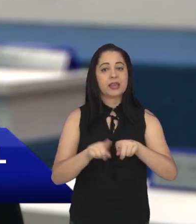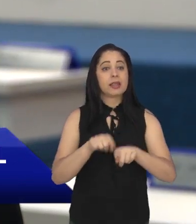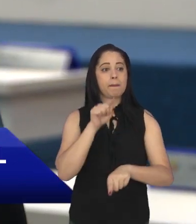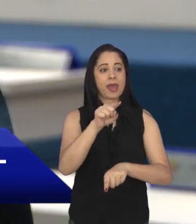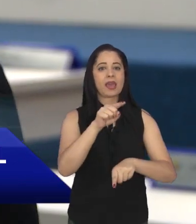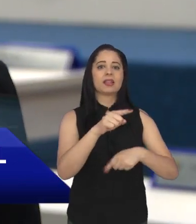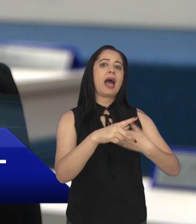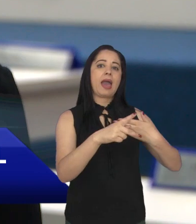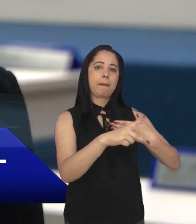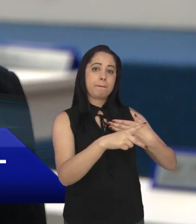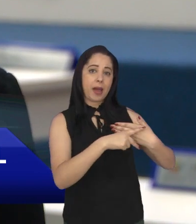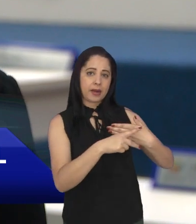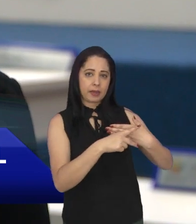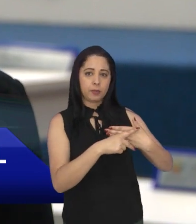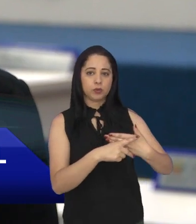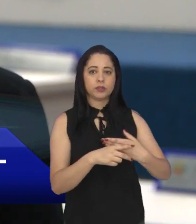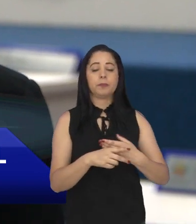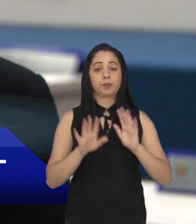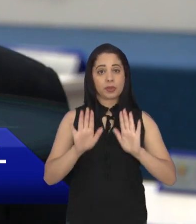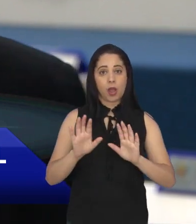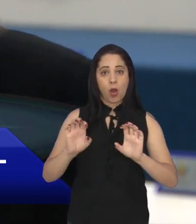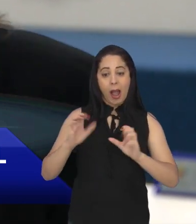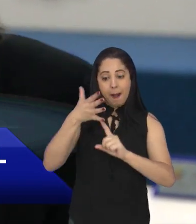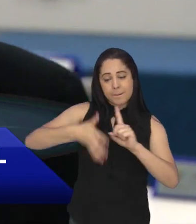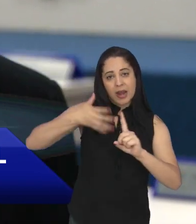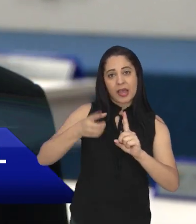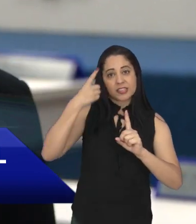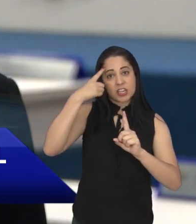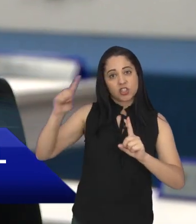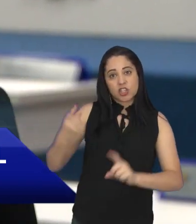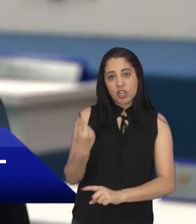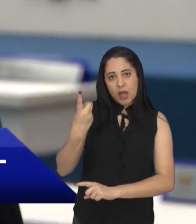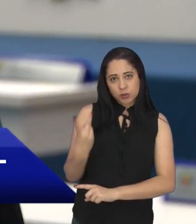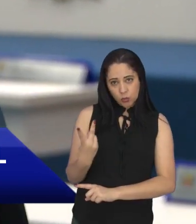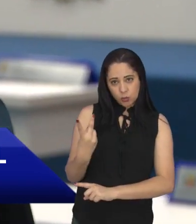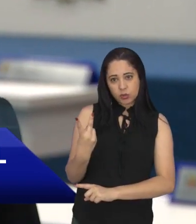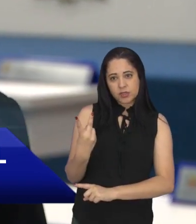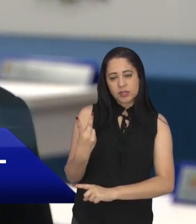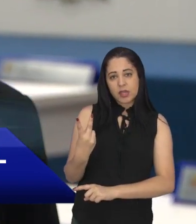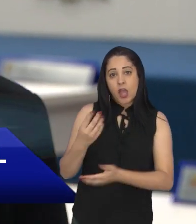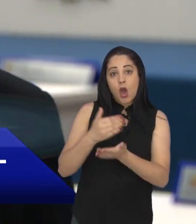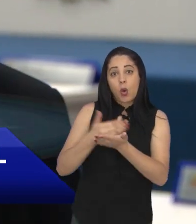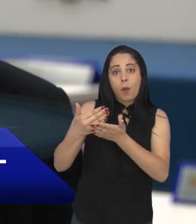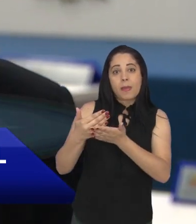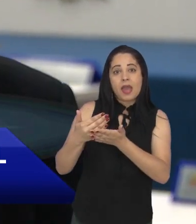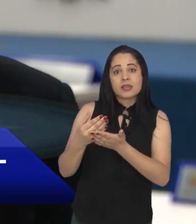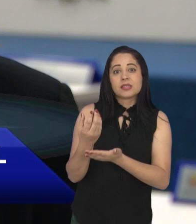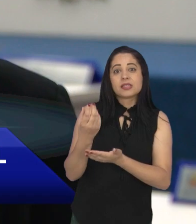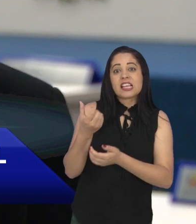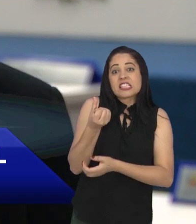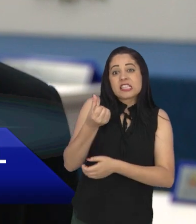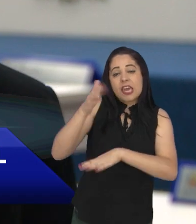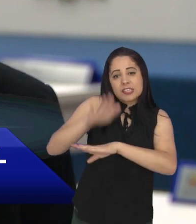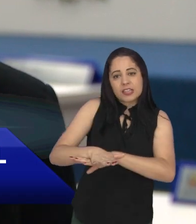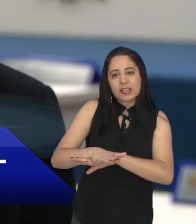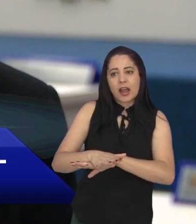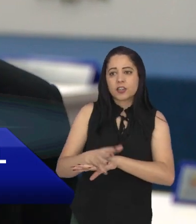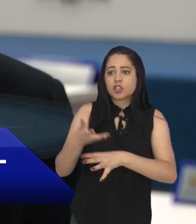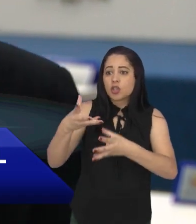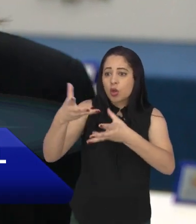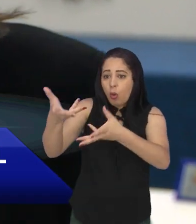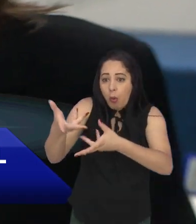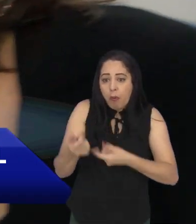Paraibuna e é no dia 12, próxima segunda-feira, a partir das 18 horas e todos estão